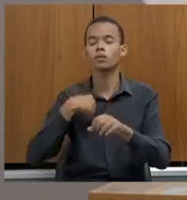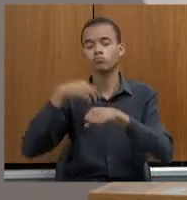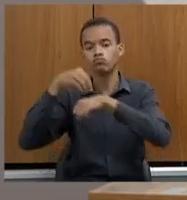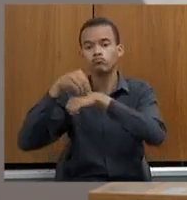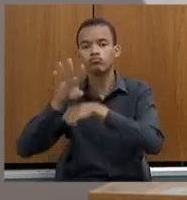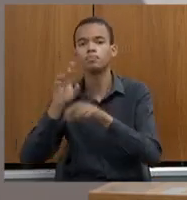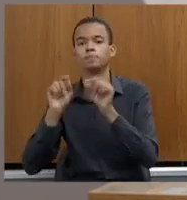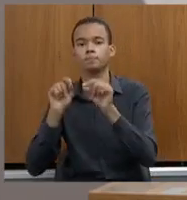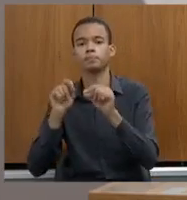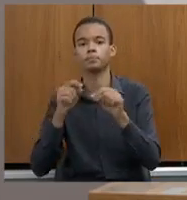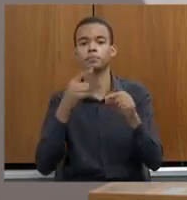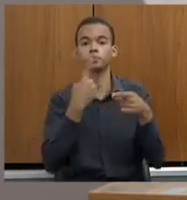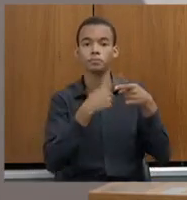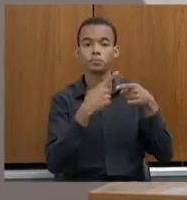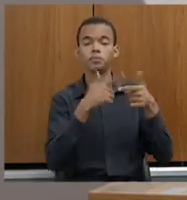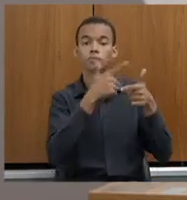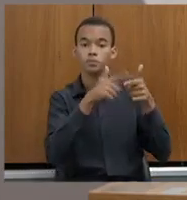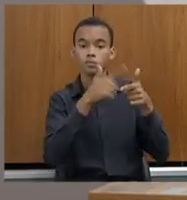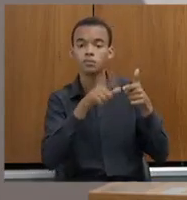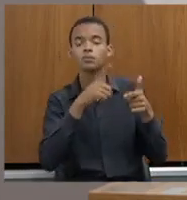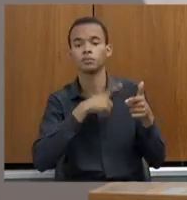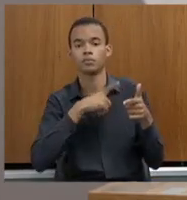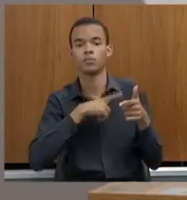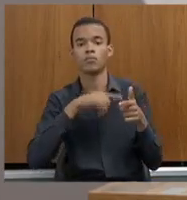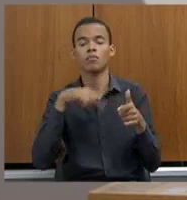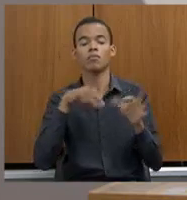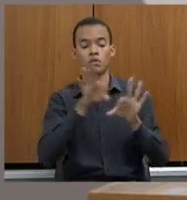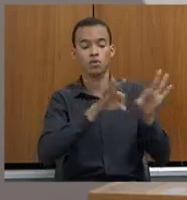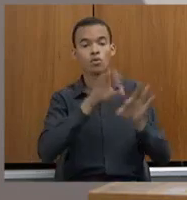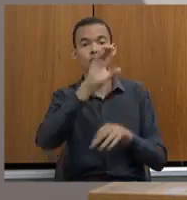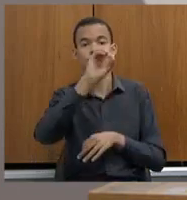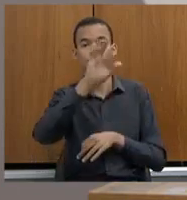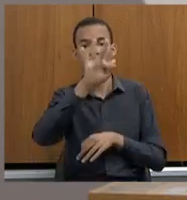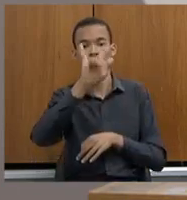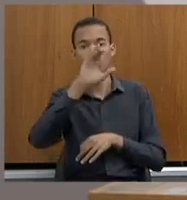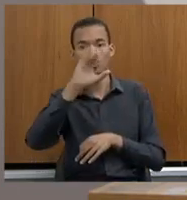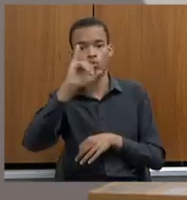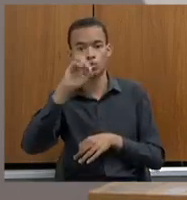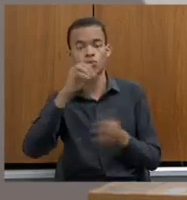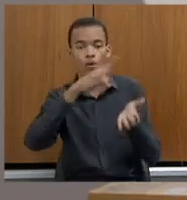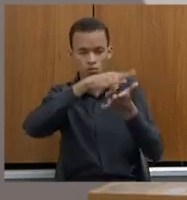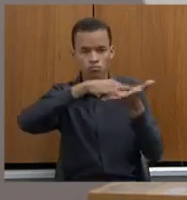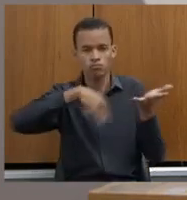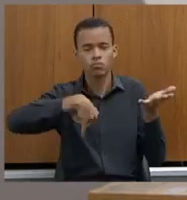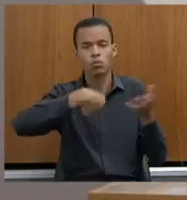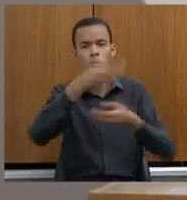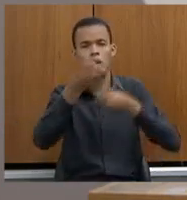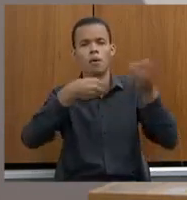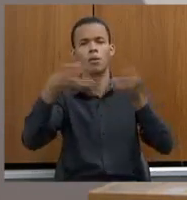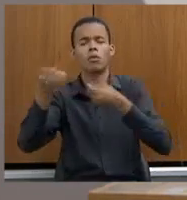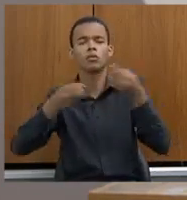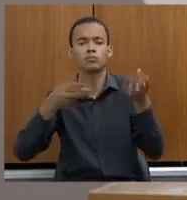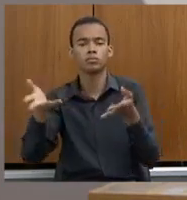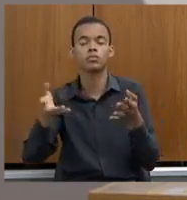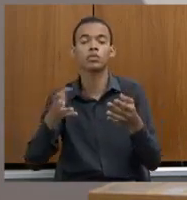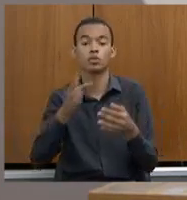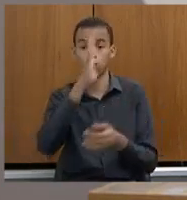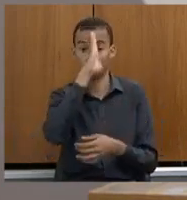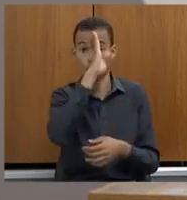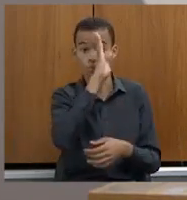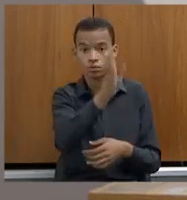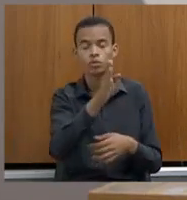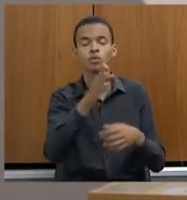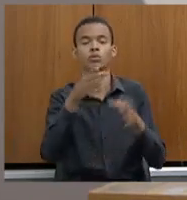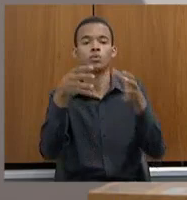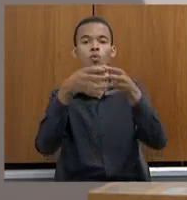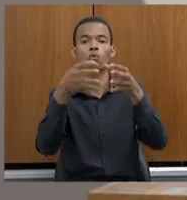infraestrutura? Ofícios. E o que saiu de ofício para tal de equipe de transição? Ofício direto para equipe